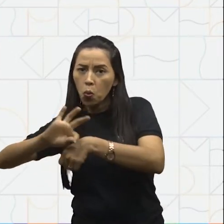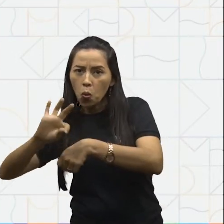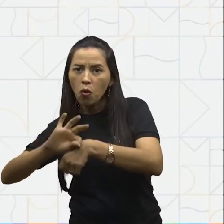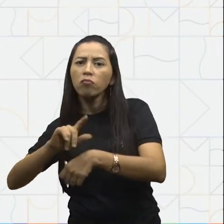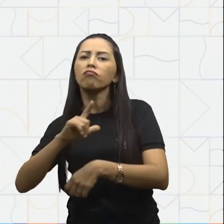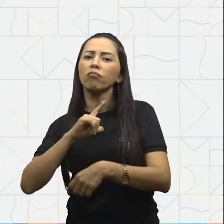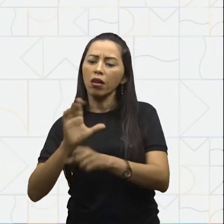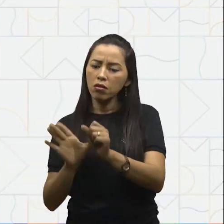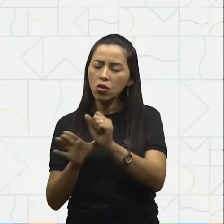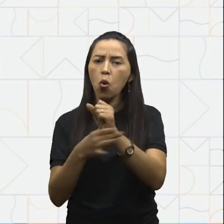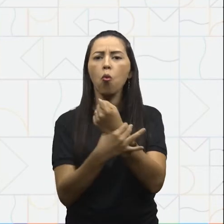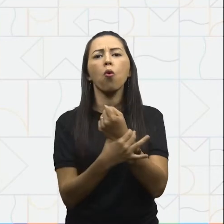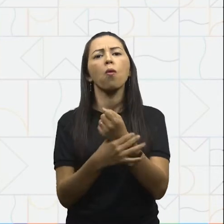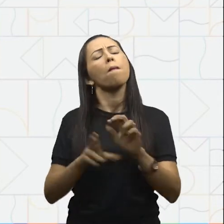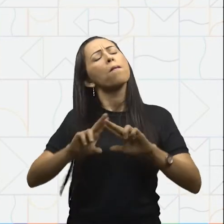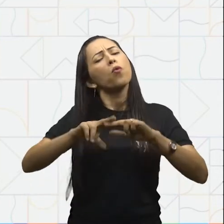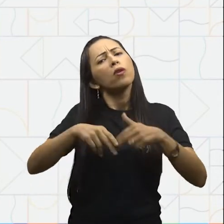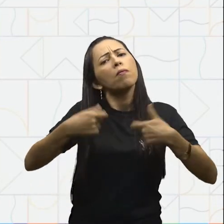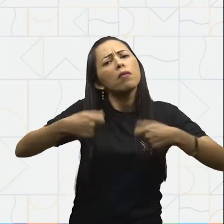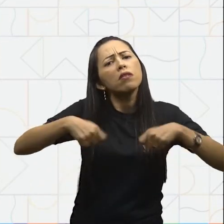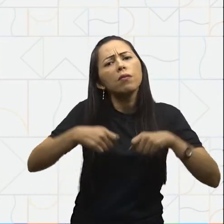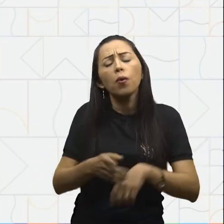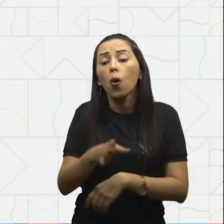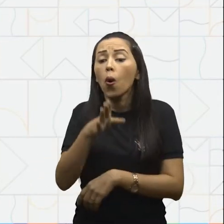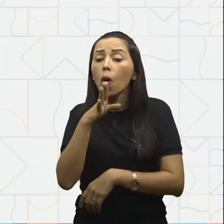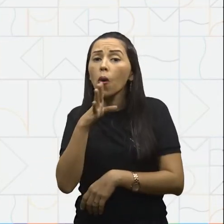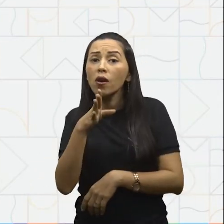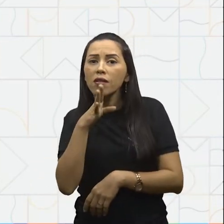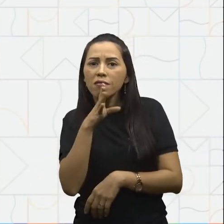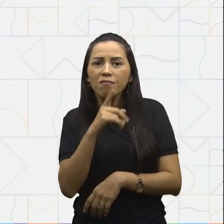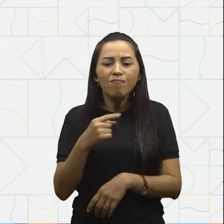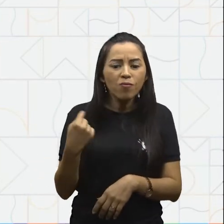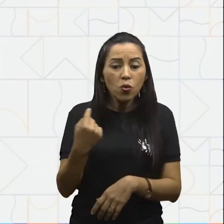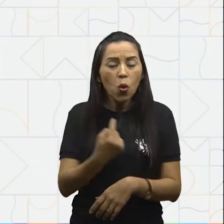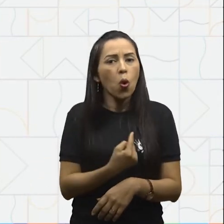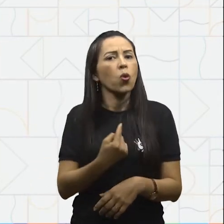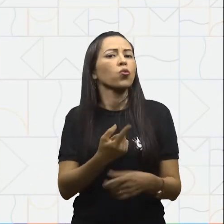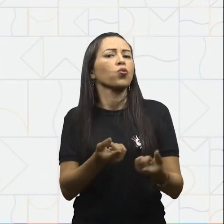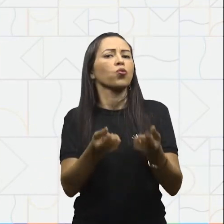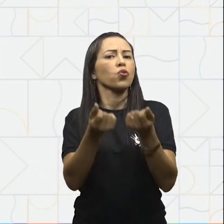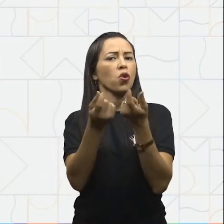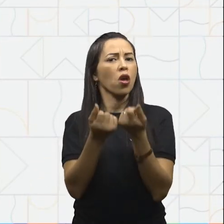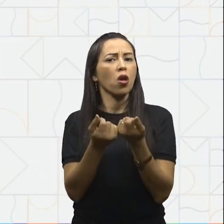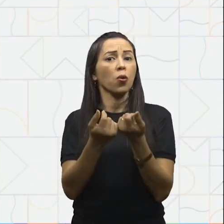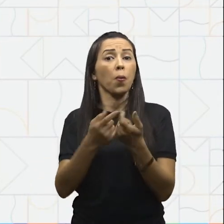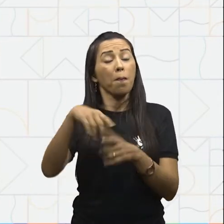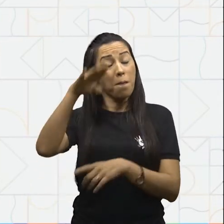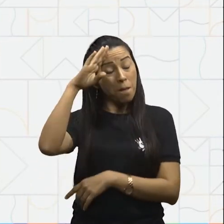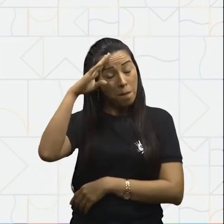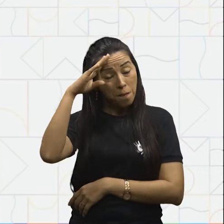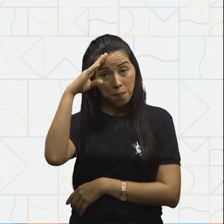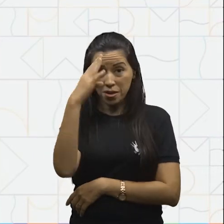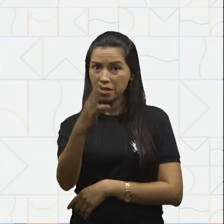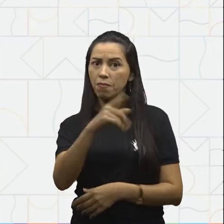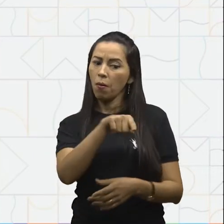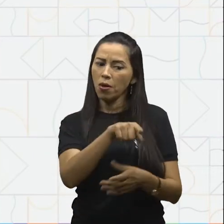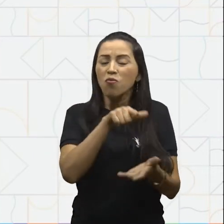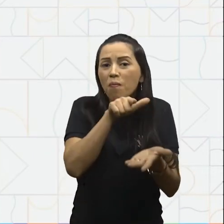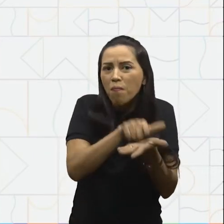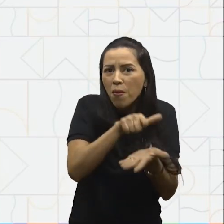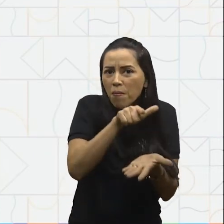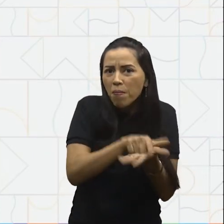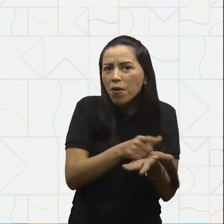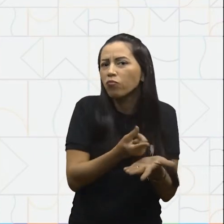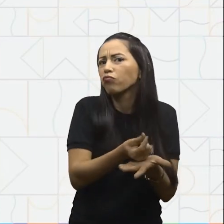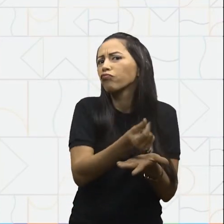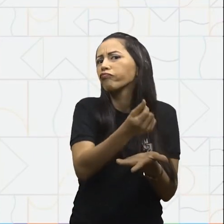devemos conhecer muito bem as nossas cédulas. Principalmente, pois elas